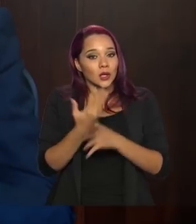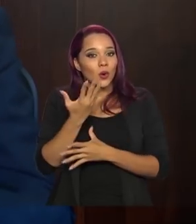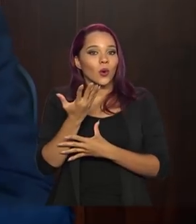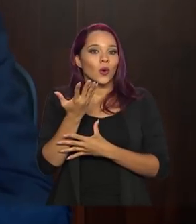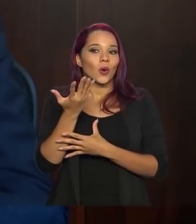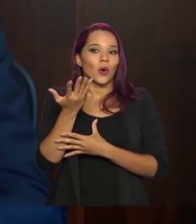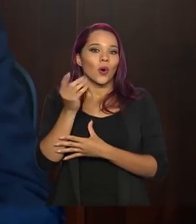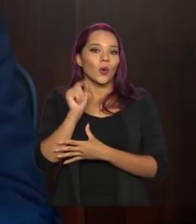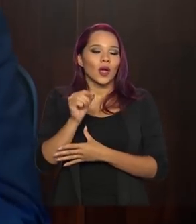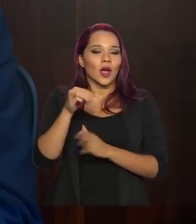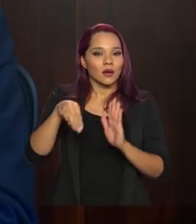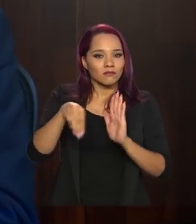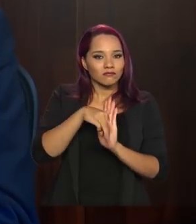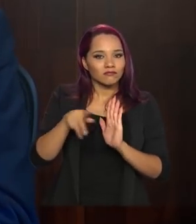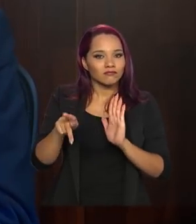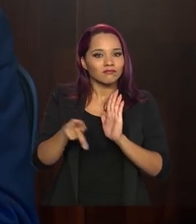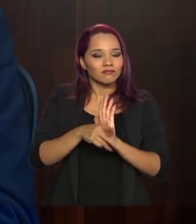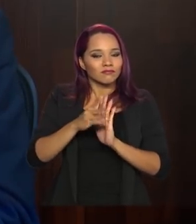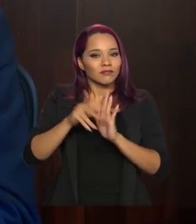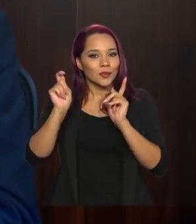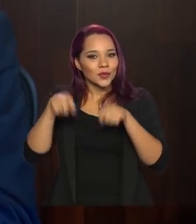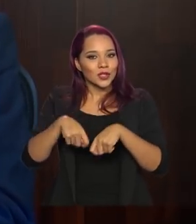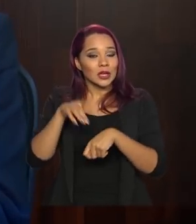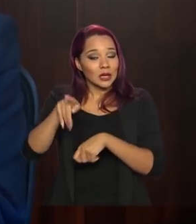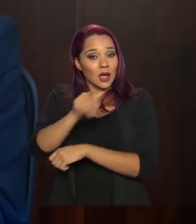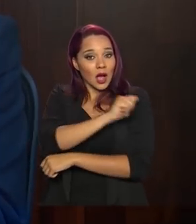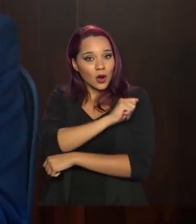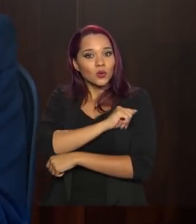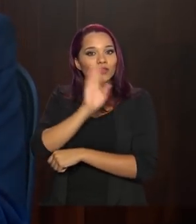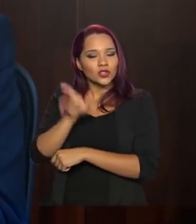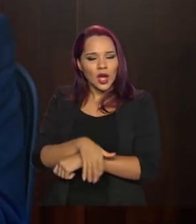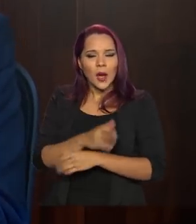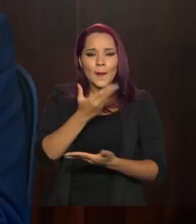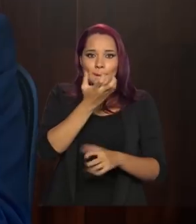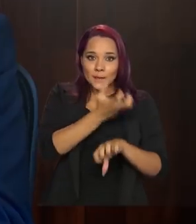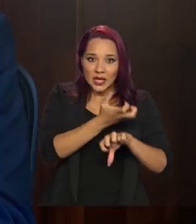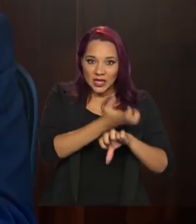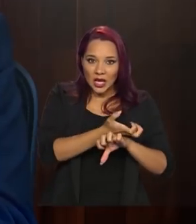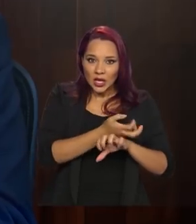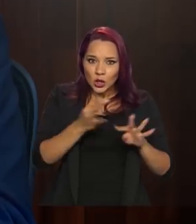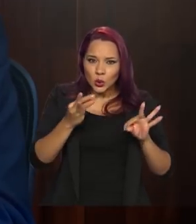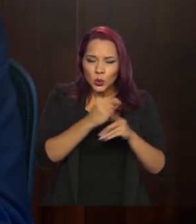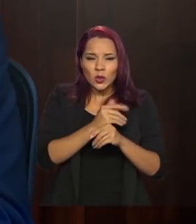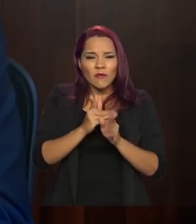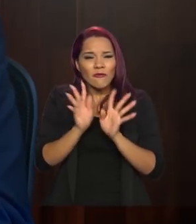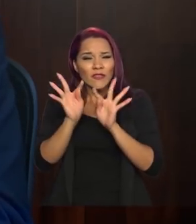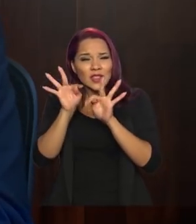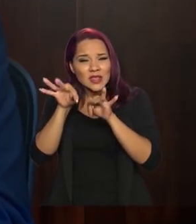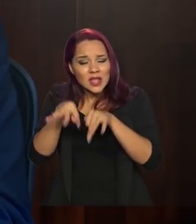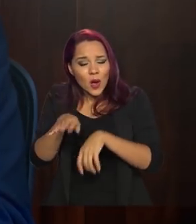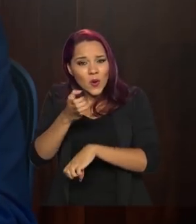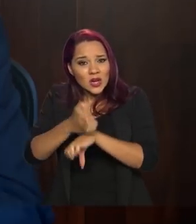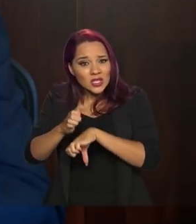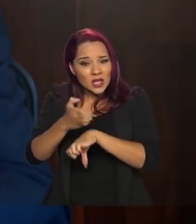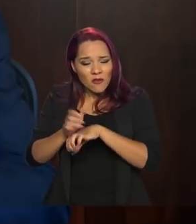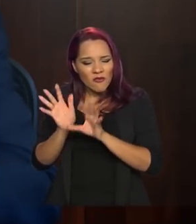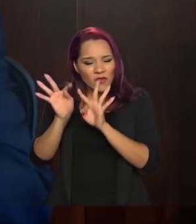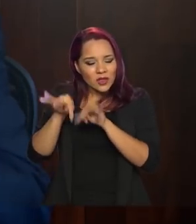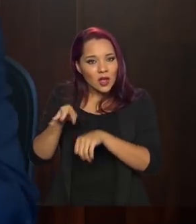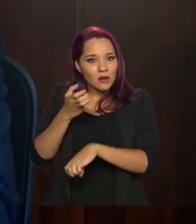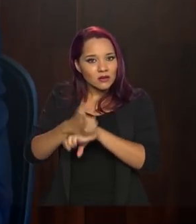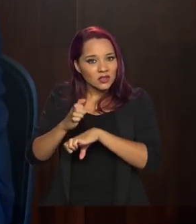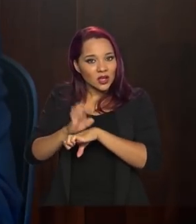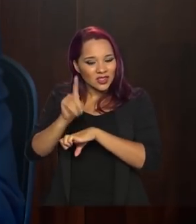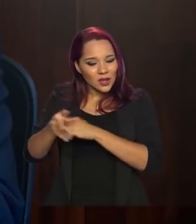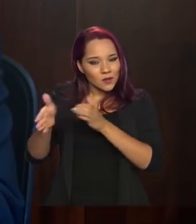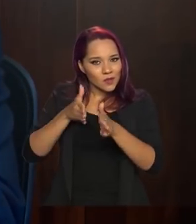a MP para permitir que o aluno que já completou todas as matérias e está no finalzinho do estágio dele, que ele tem a